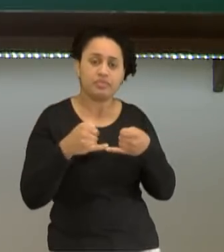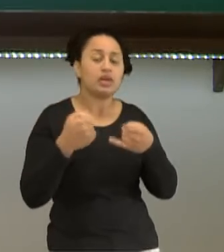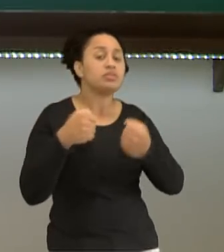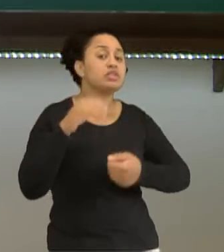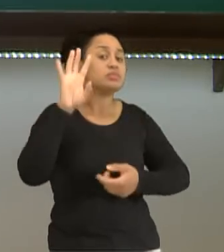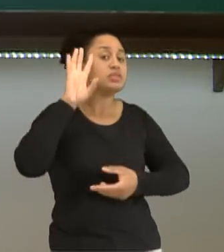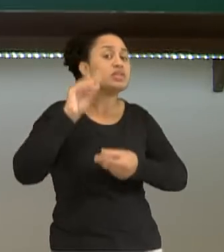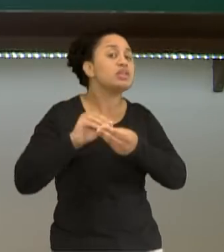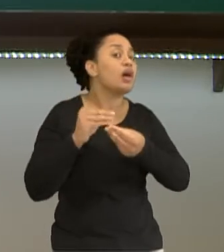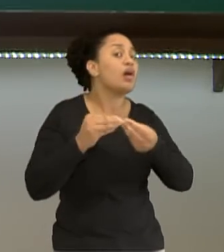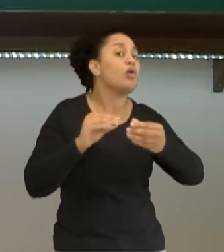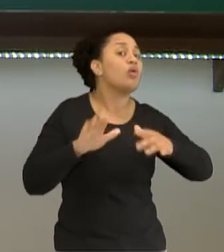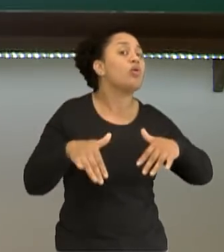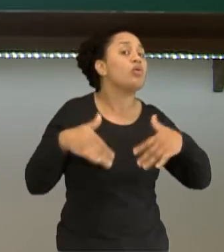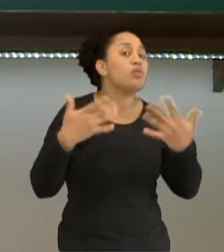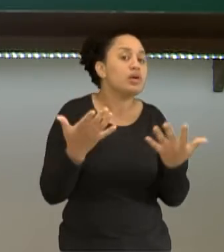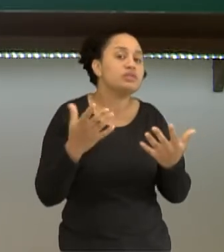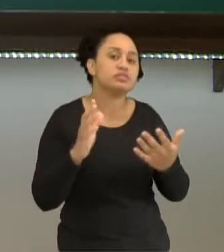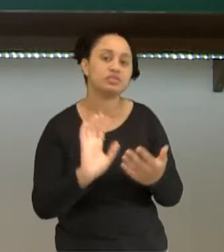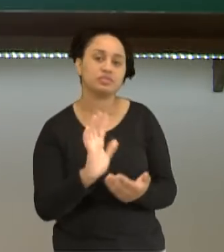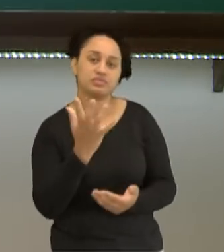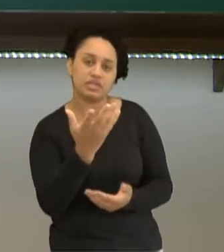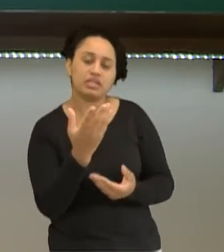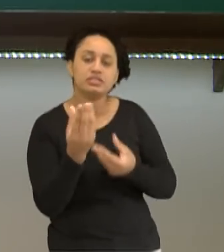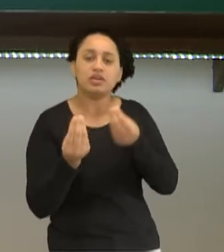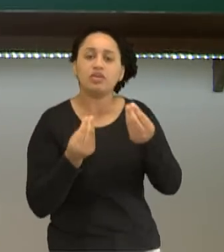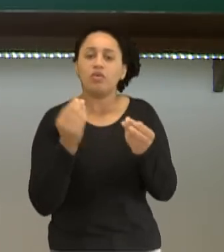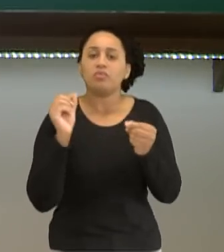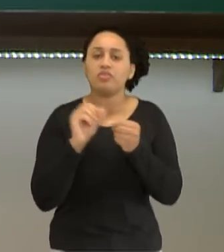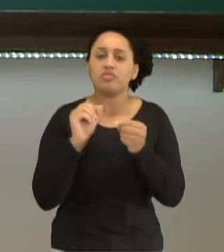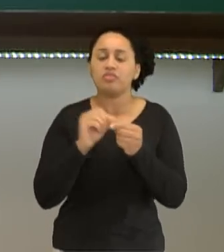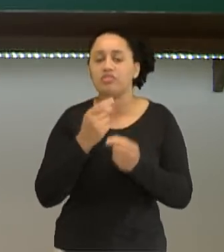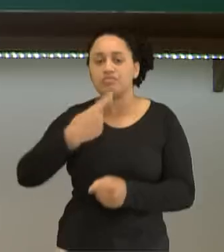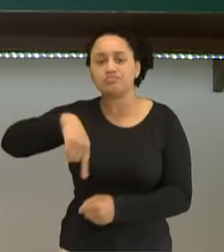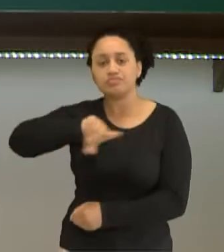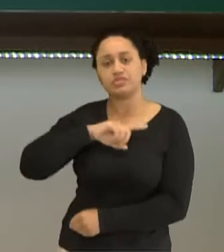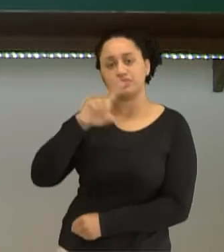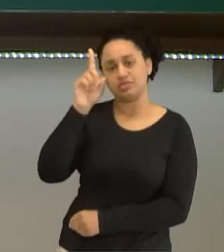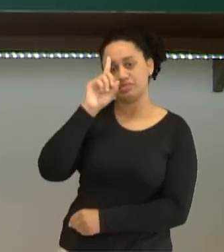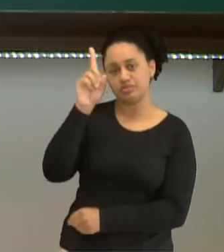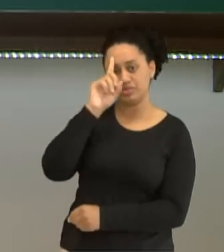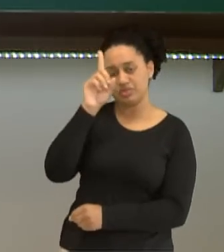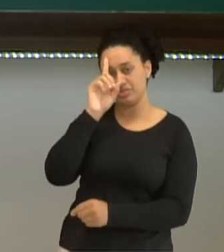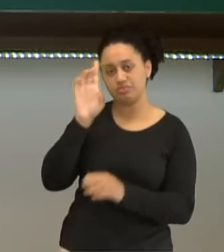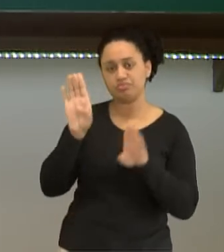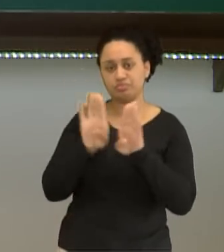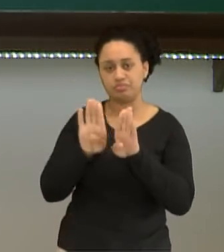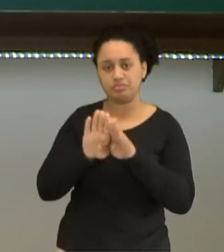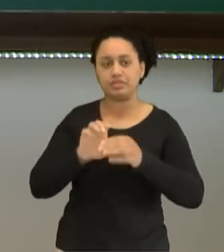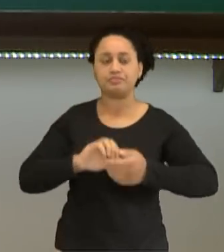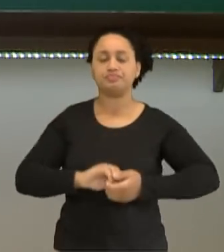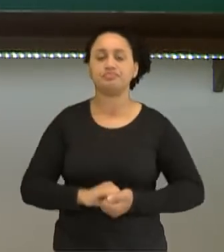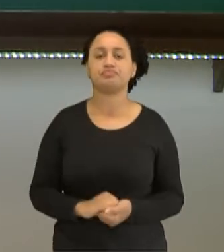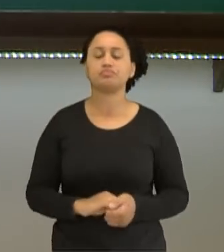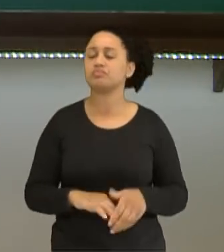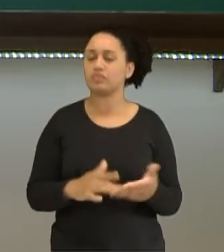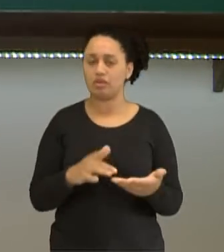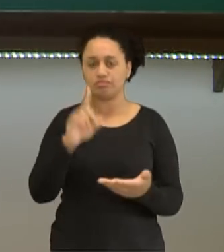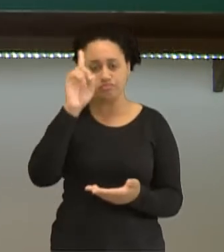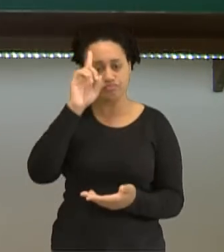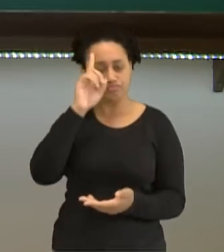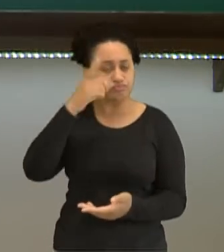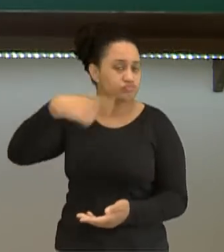elas ocorrem e como elas se estabelecem no nosso cotidiano, no nosso dia a dia. Falando de dia a dia e